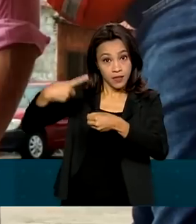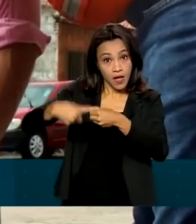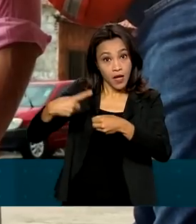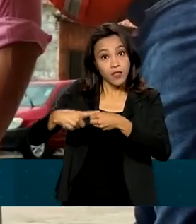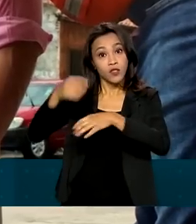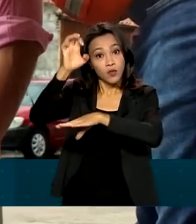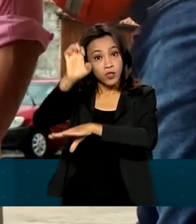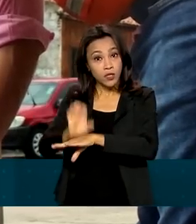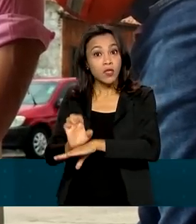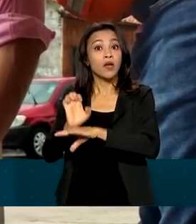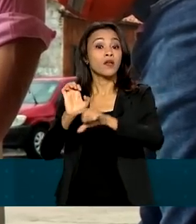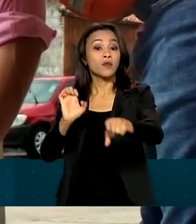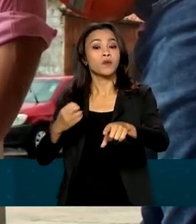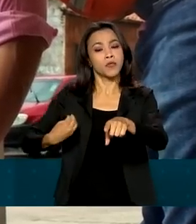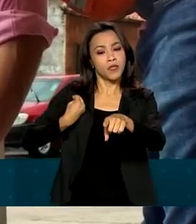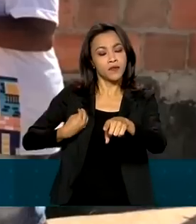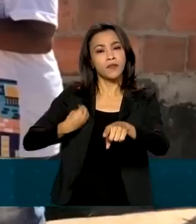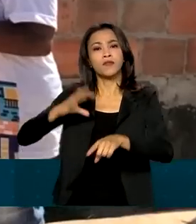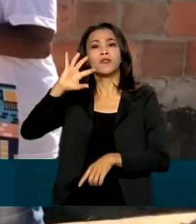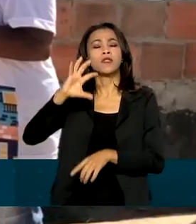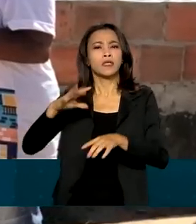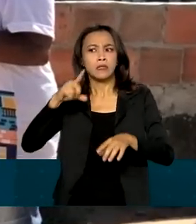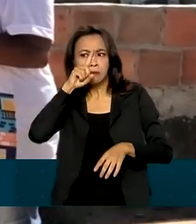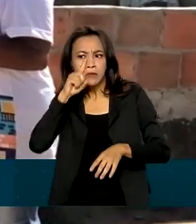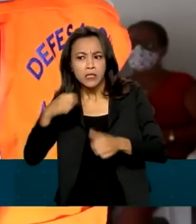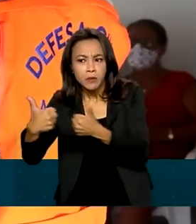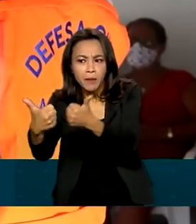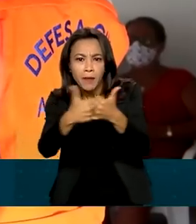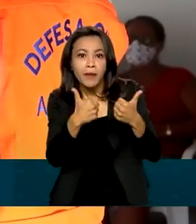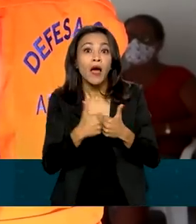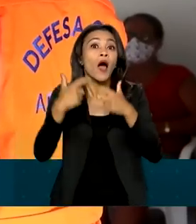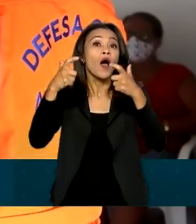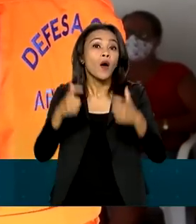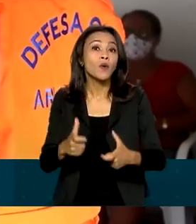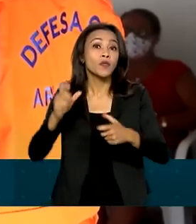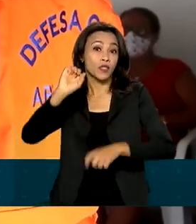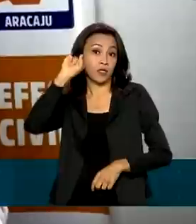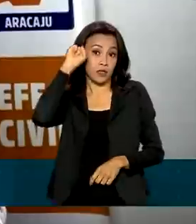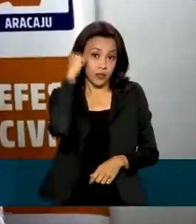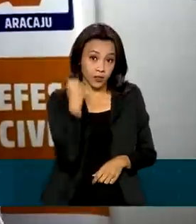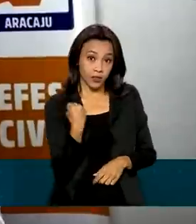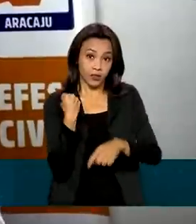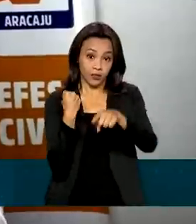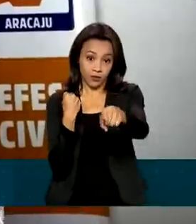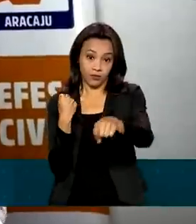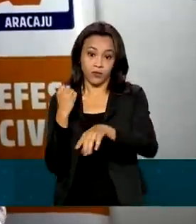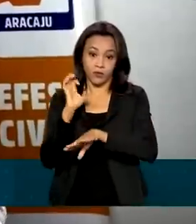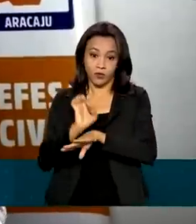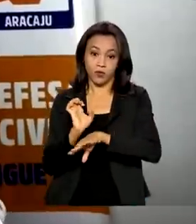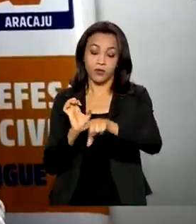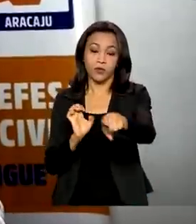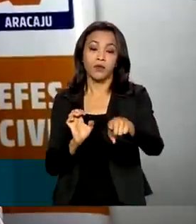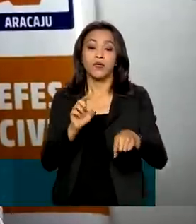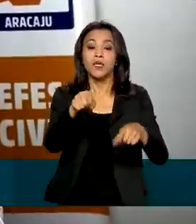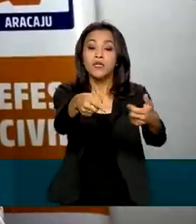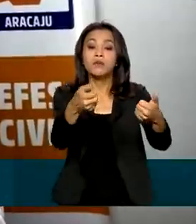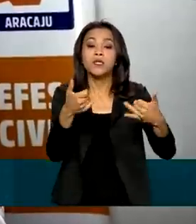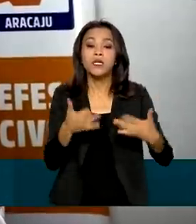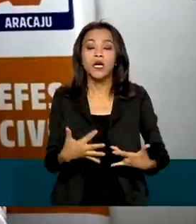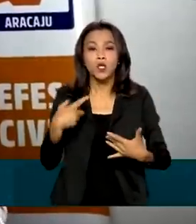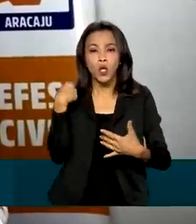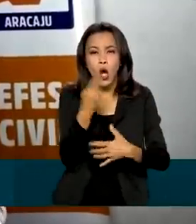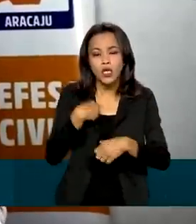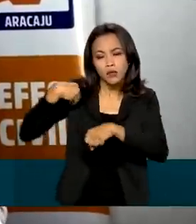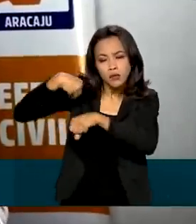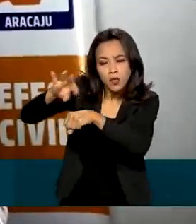danos às comunidades que vivem perto das áreas de risco na capital sergipana. Dentro dessa formação, a gente passou conhecimento de